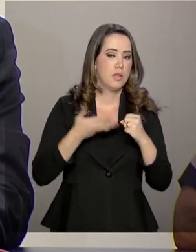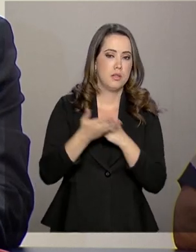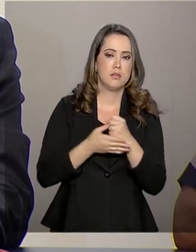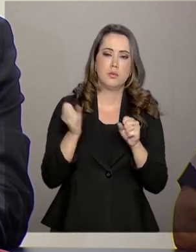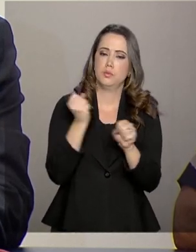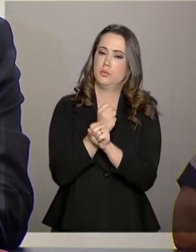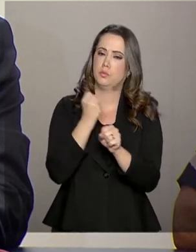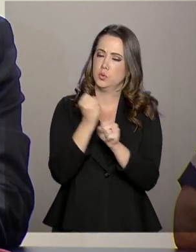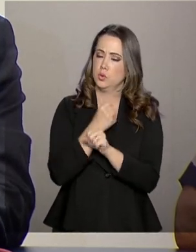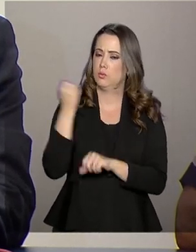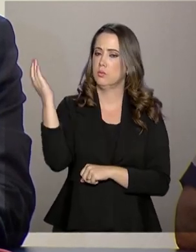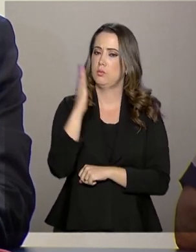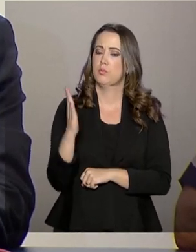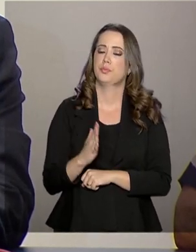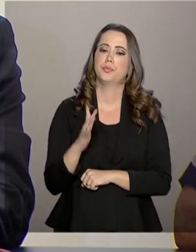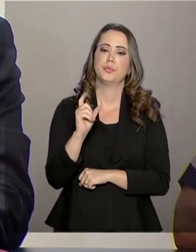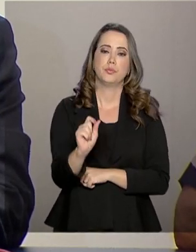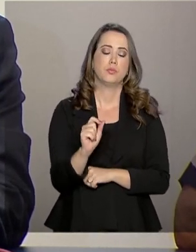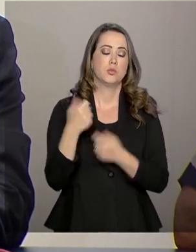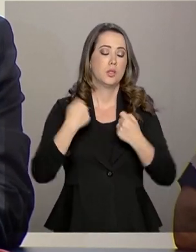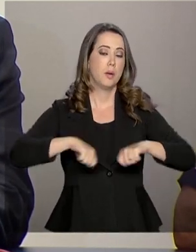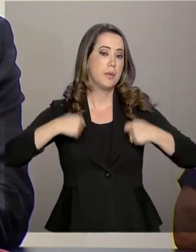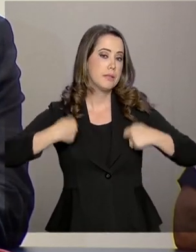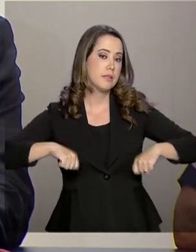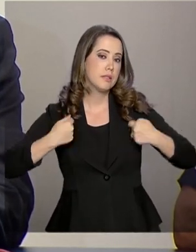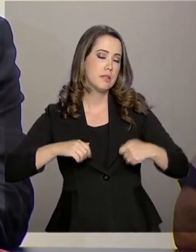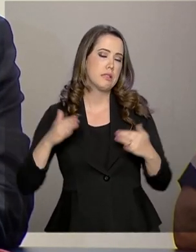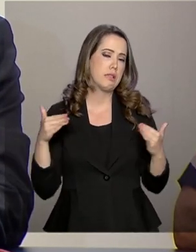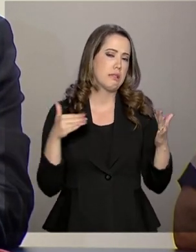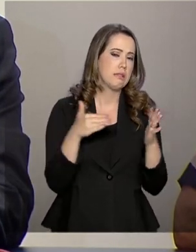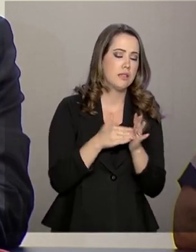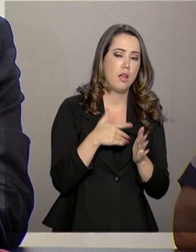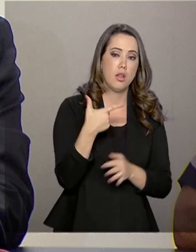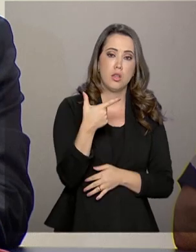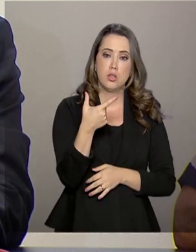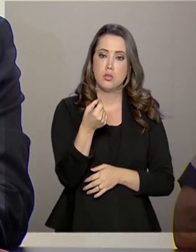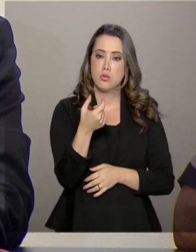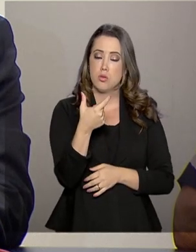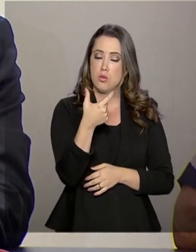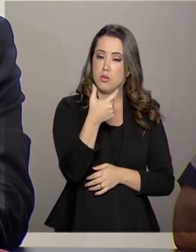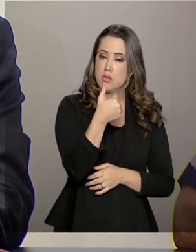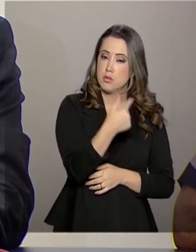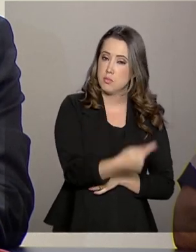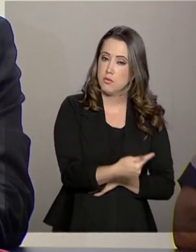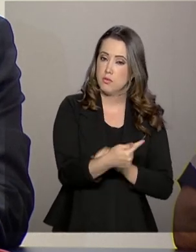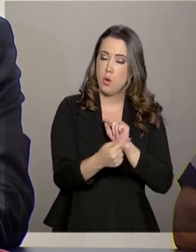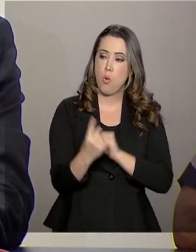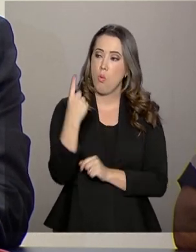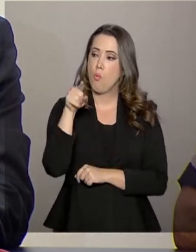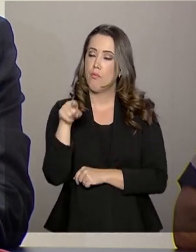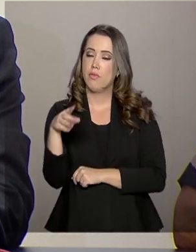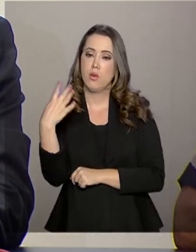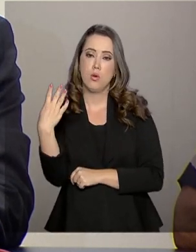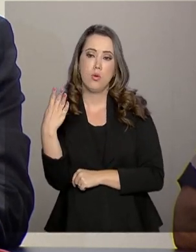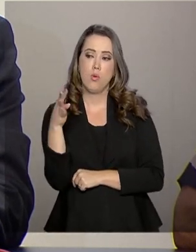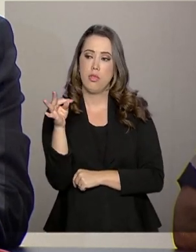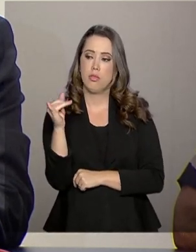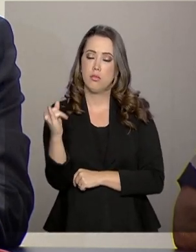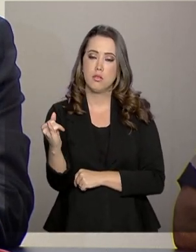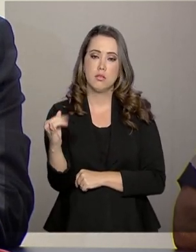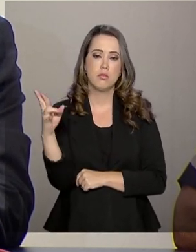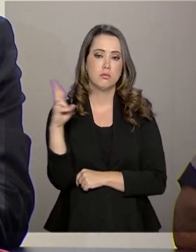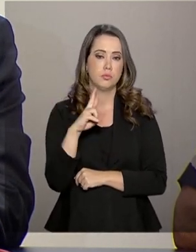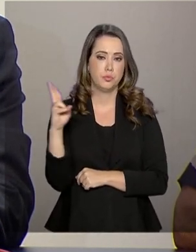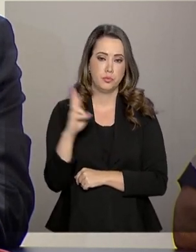infraestrutura brasileira, que demandará, até 2027, cerca de 1,4 trilhão de